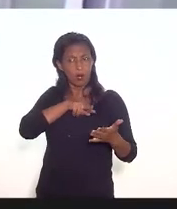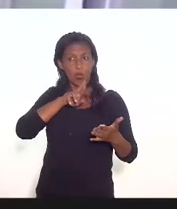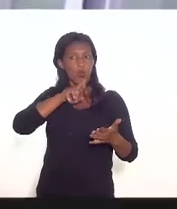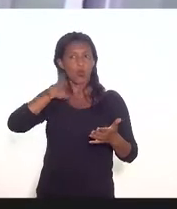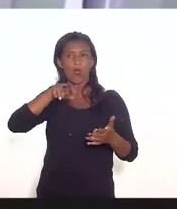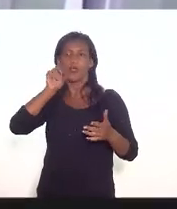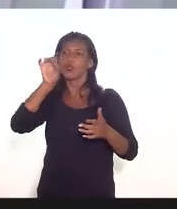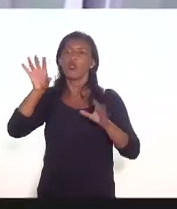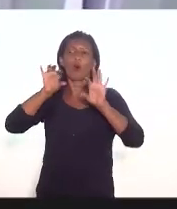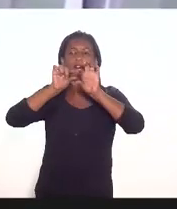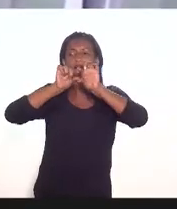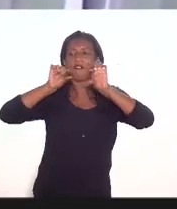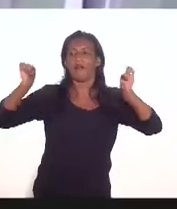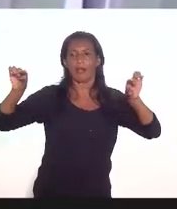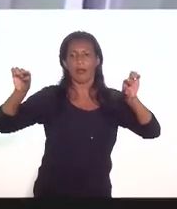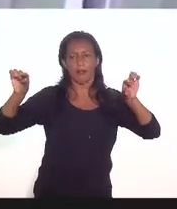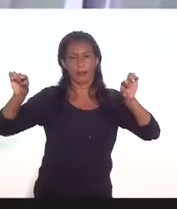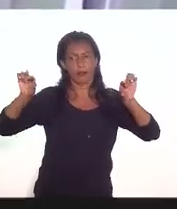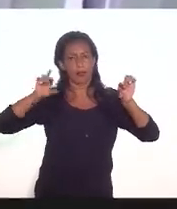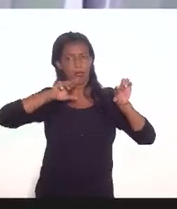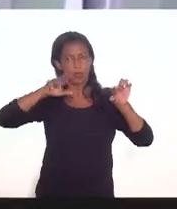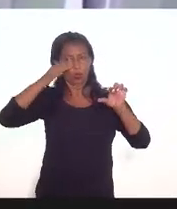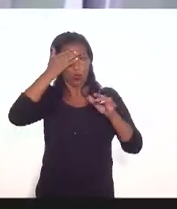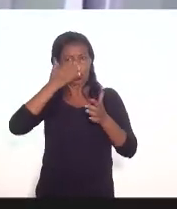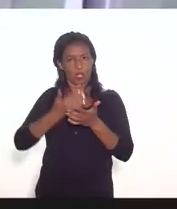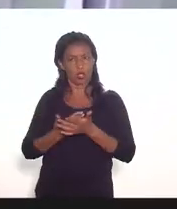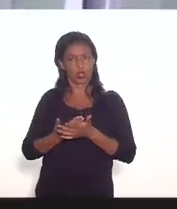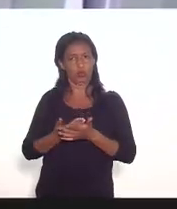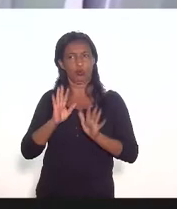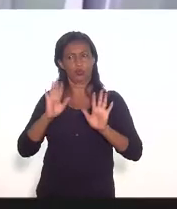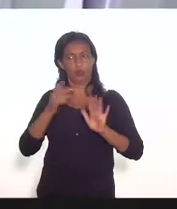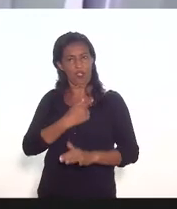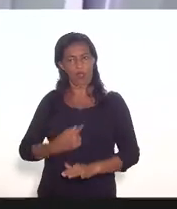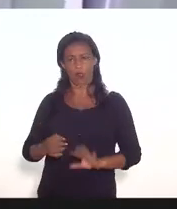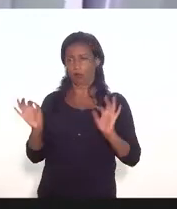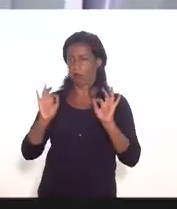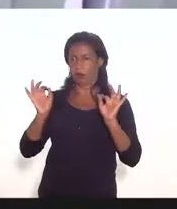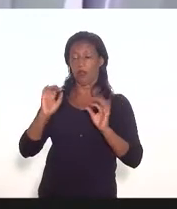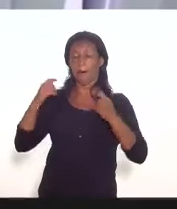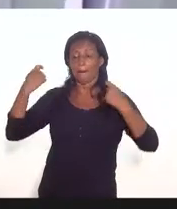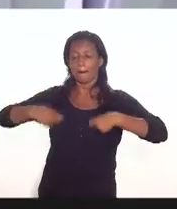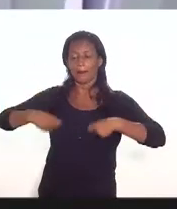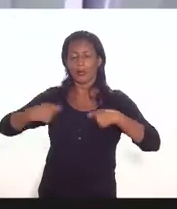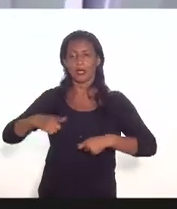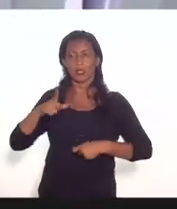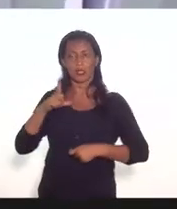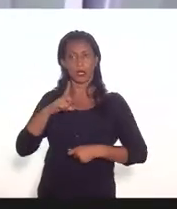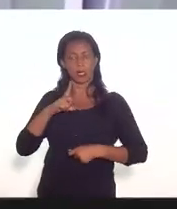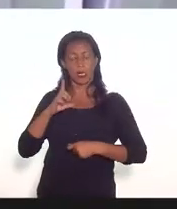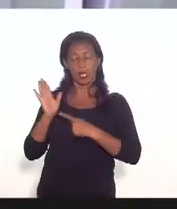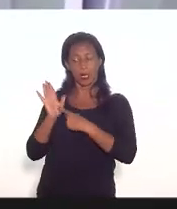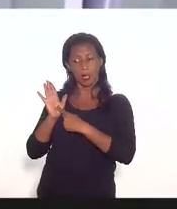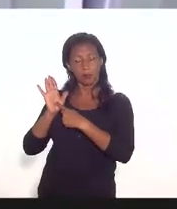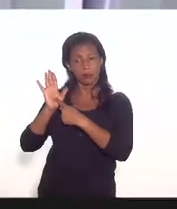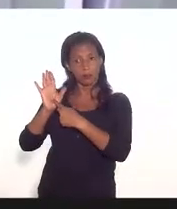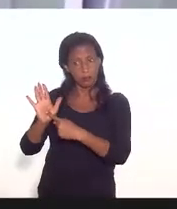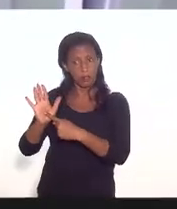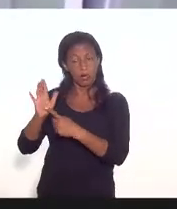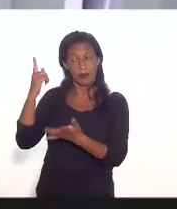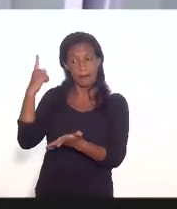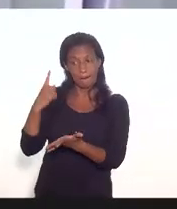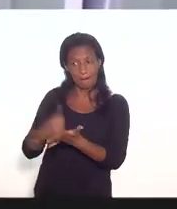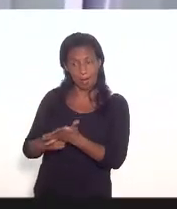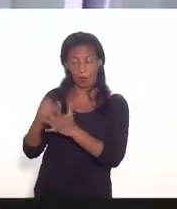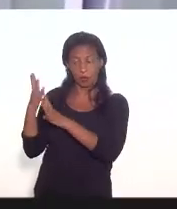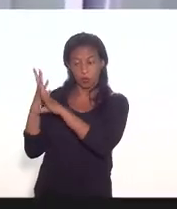frase não basta uma frase e não é porque eu não acredito no governador não se trata disso é preciso ter uma demonstração do impacto orçamentário